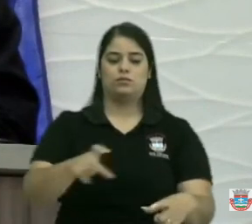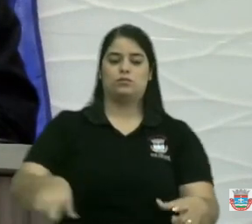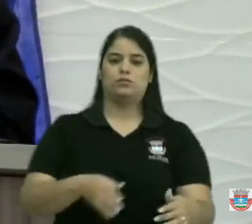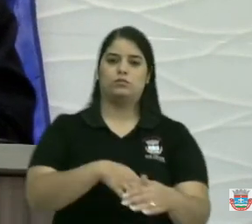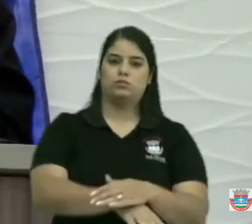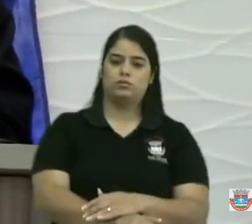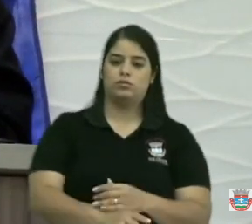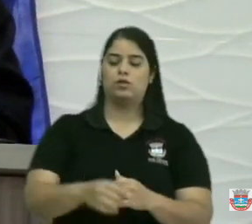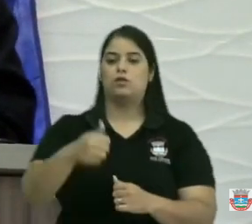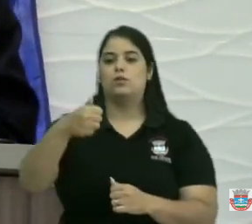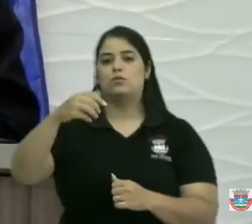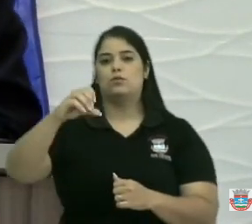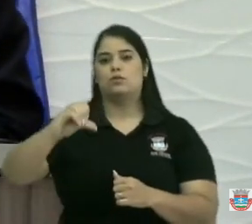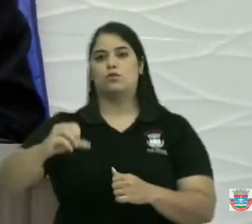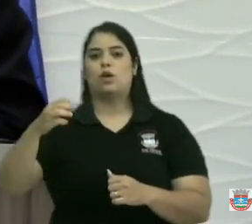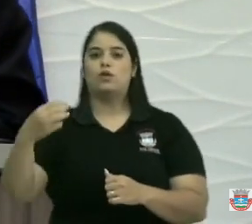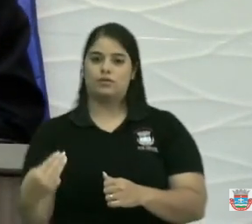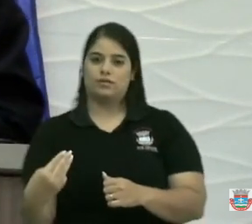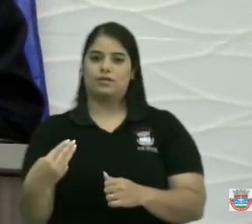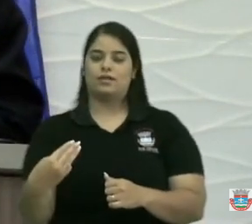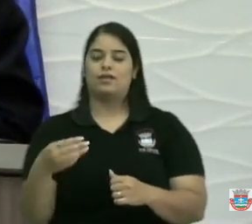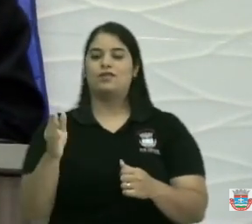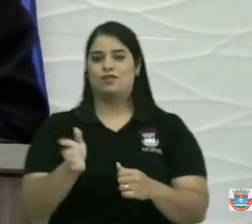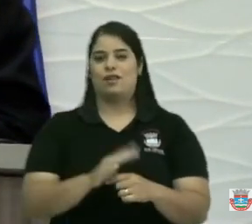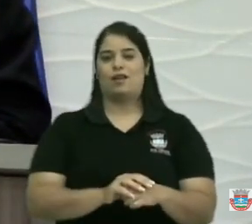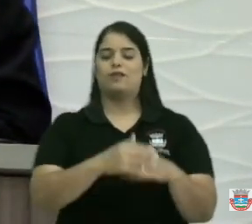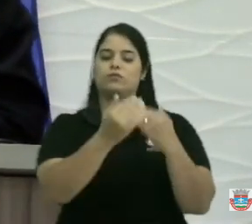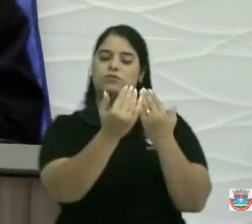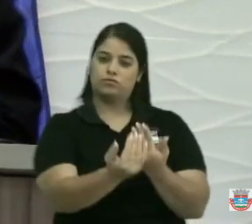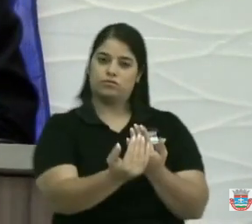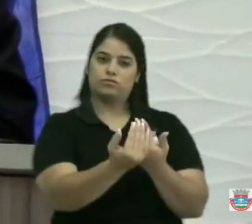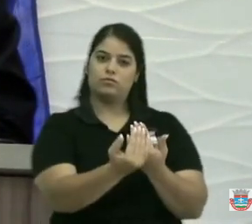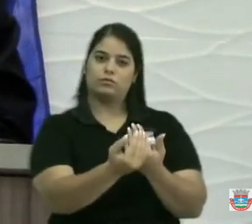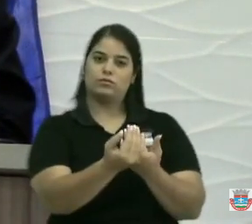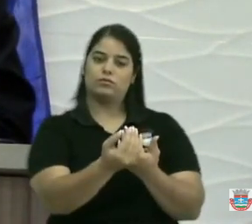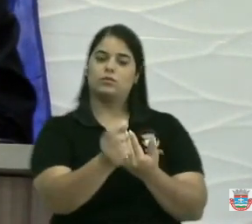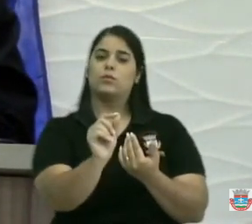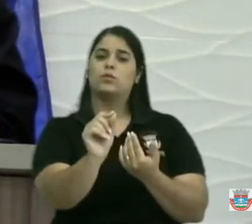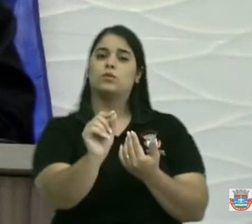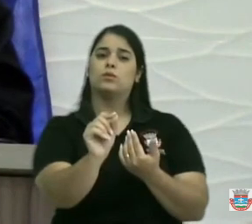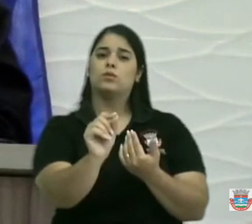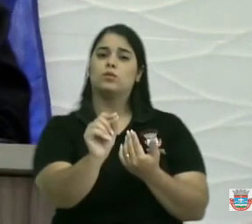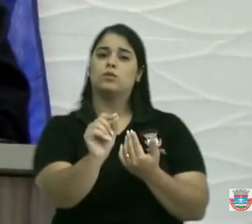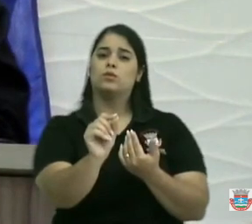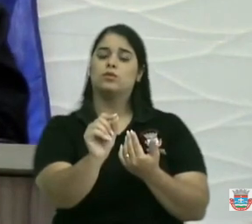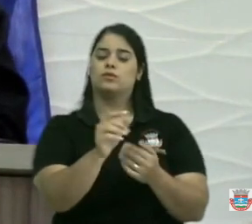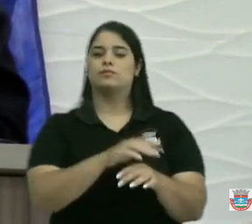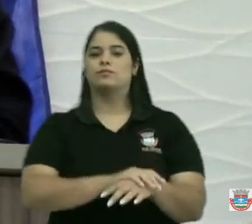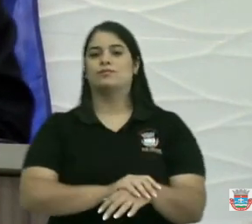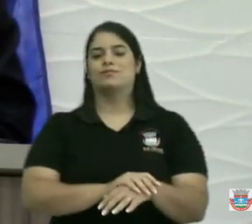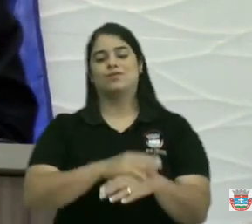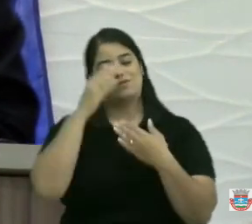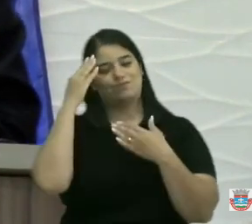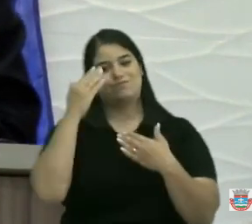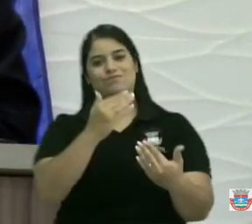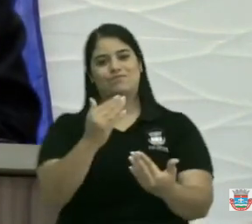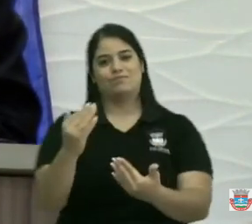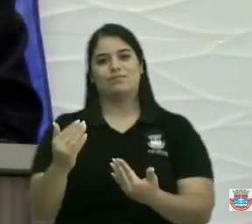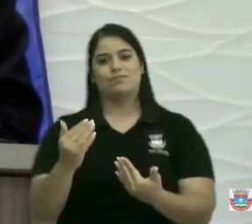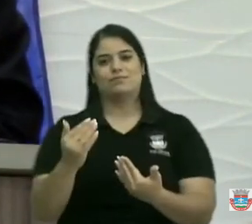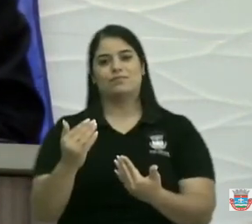193 aqui de frente a um curral do gado muito obrigado